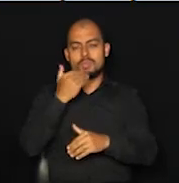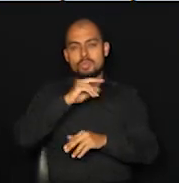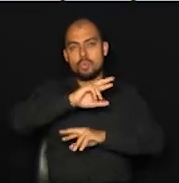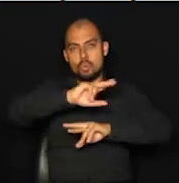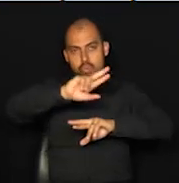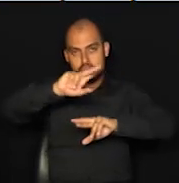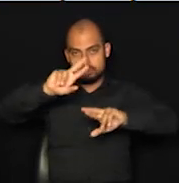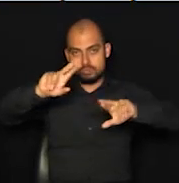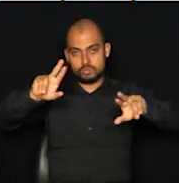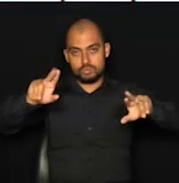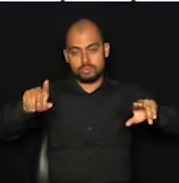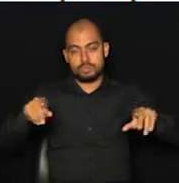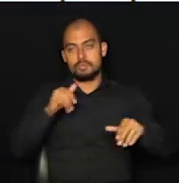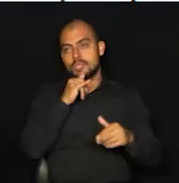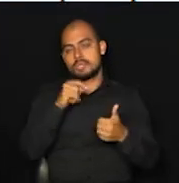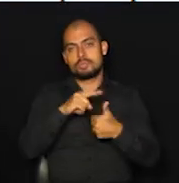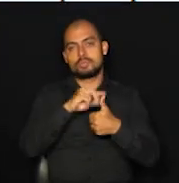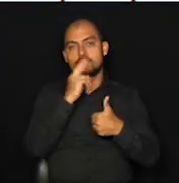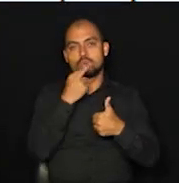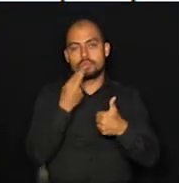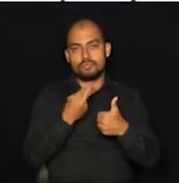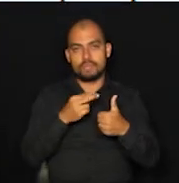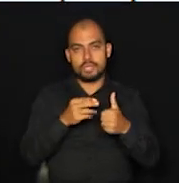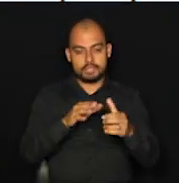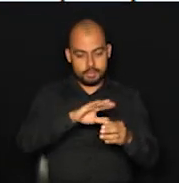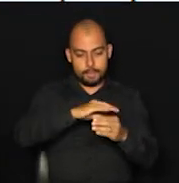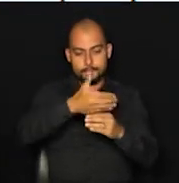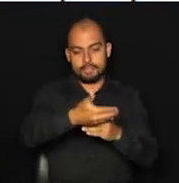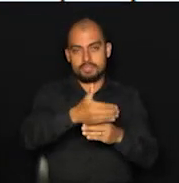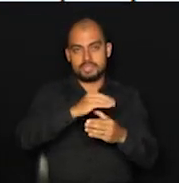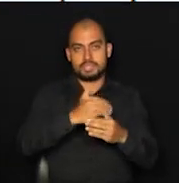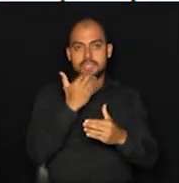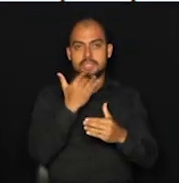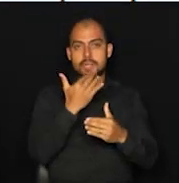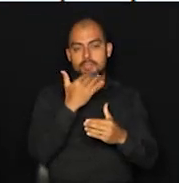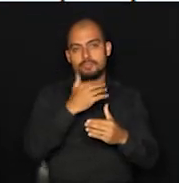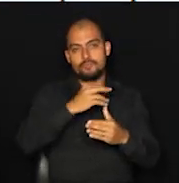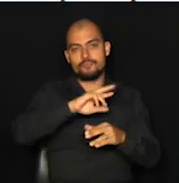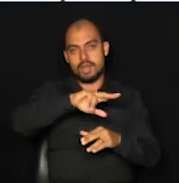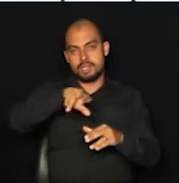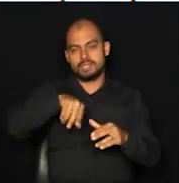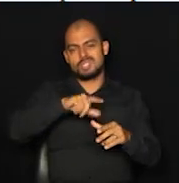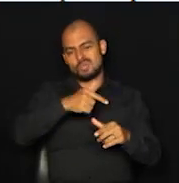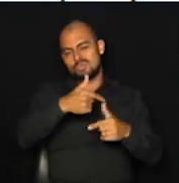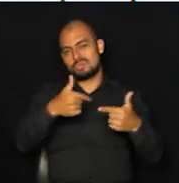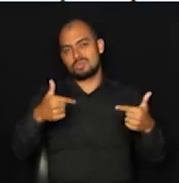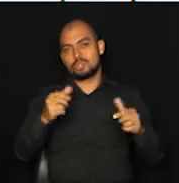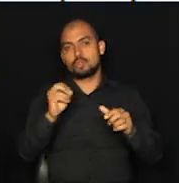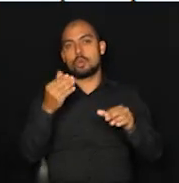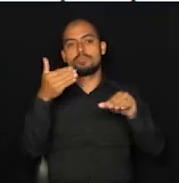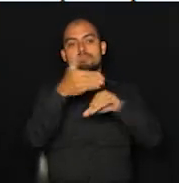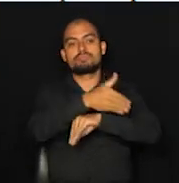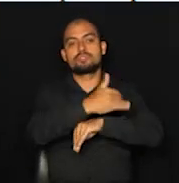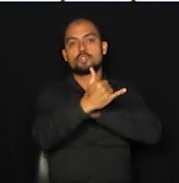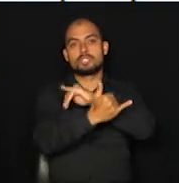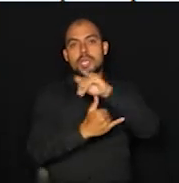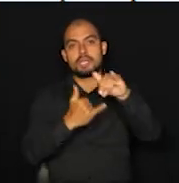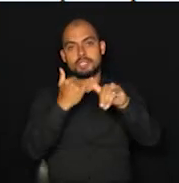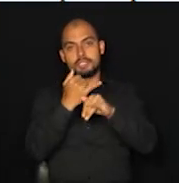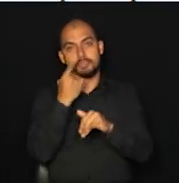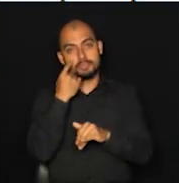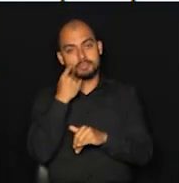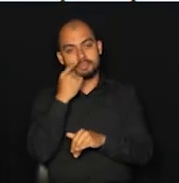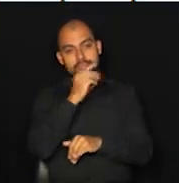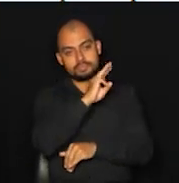sobremesa, inclusive, sorvete de pote com vários sabores e outras sobremesas. É só entrar ali na página,